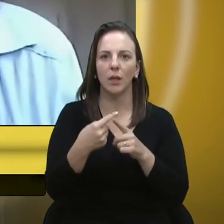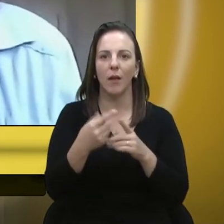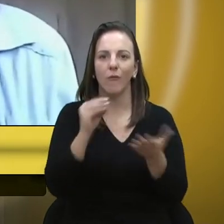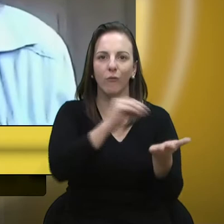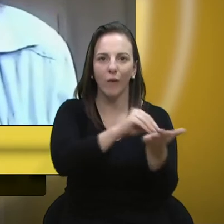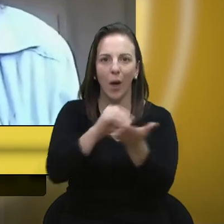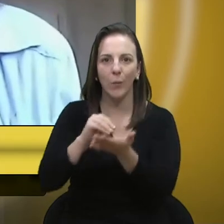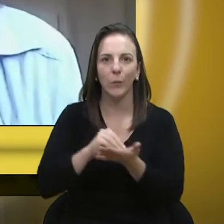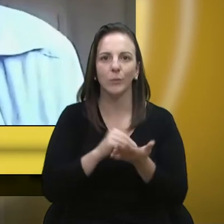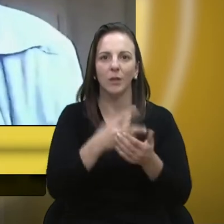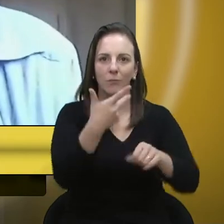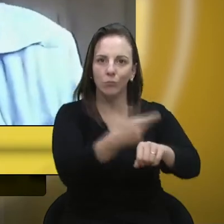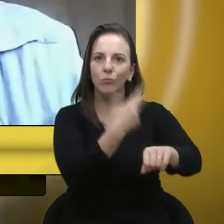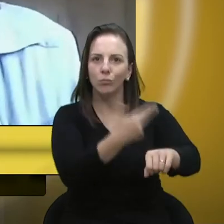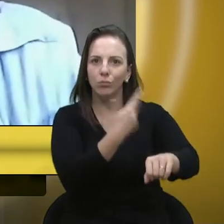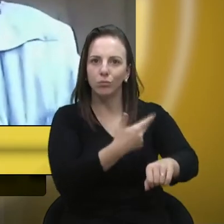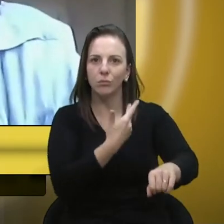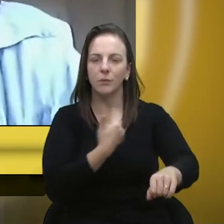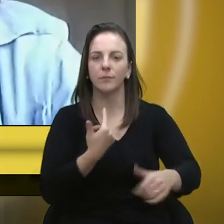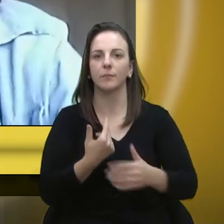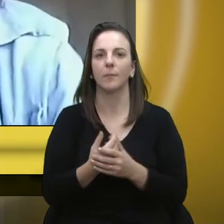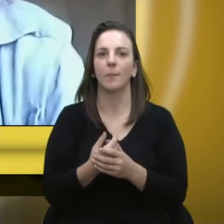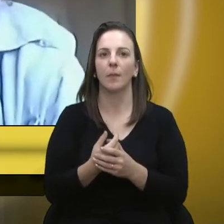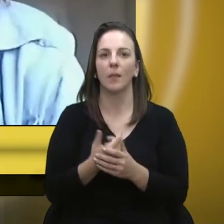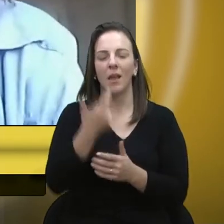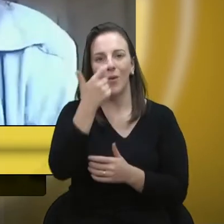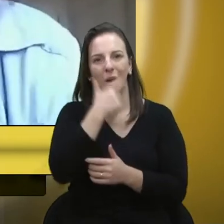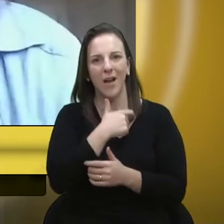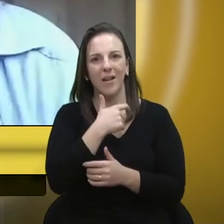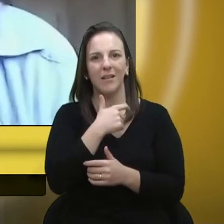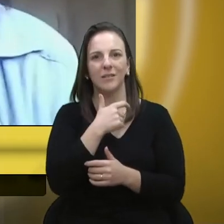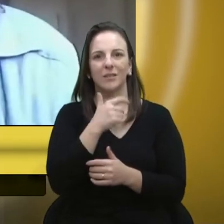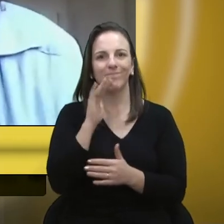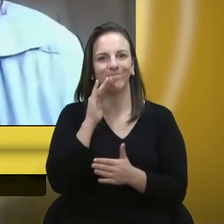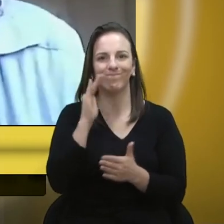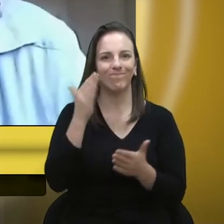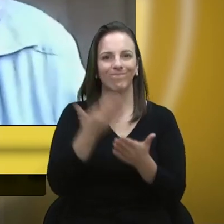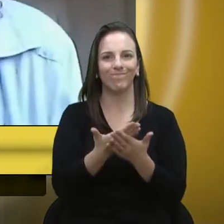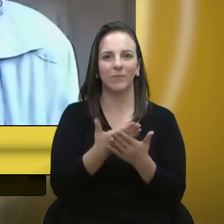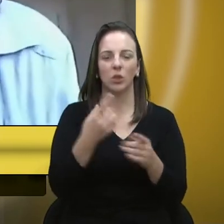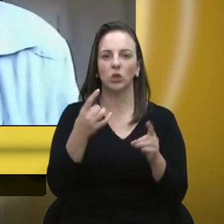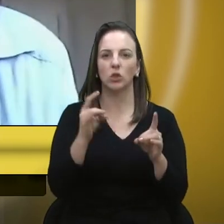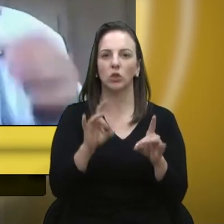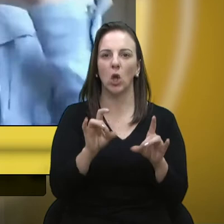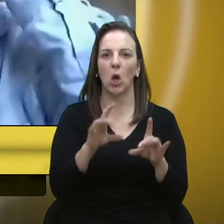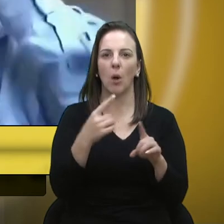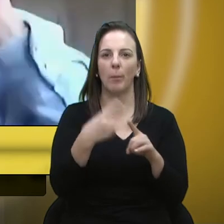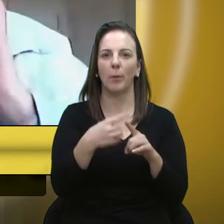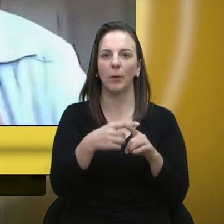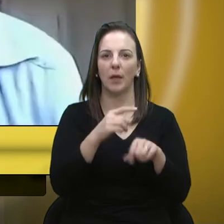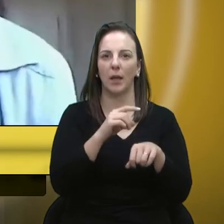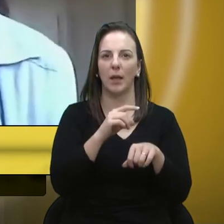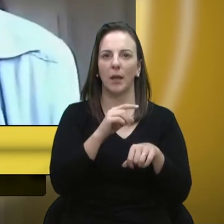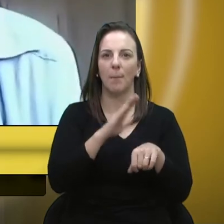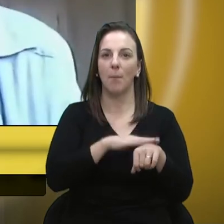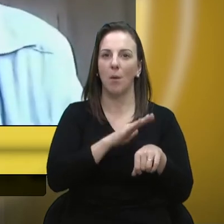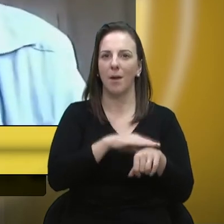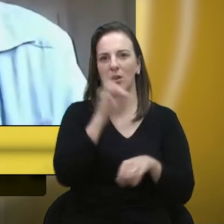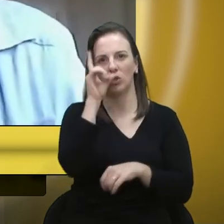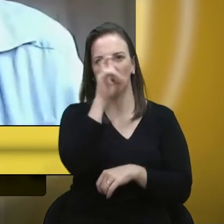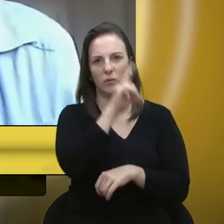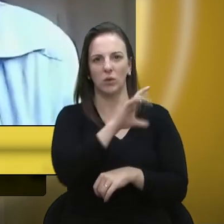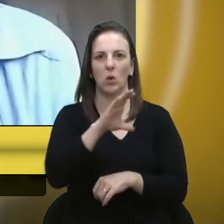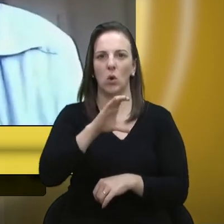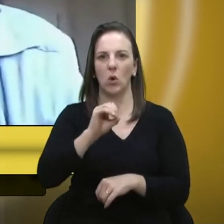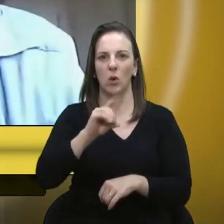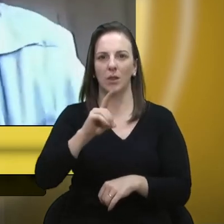que eu não consigo acreditar que seja apenas pelo momento difícil enfrentado pela Codeca, tanto em vista